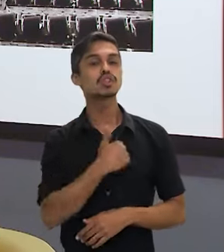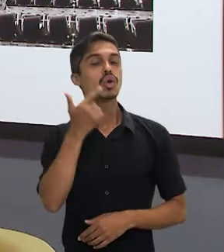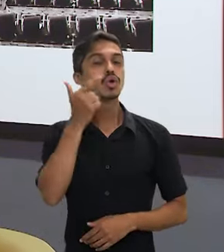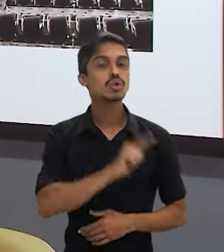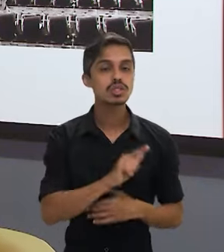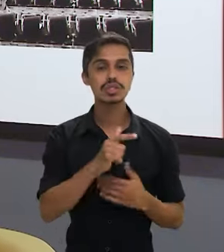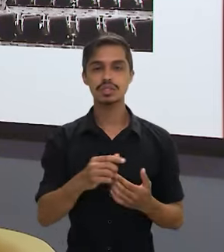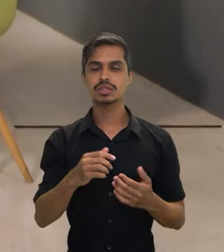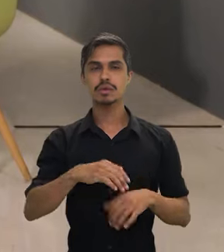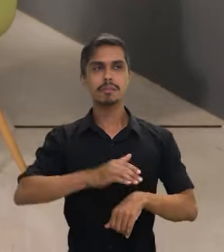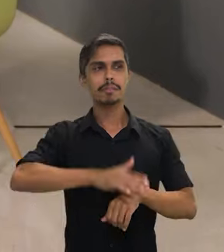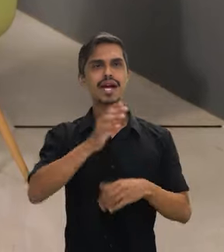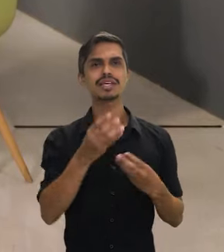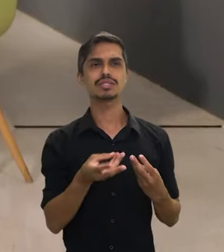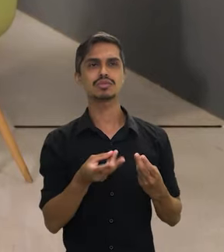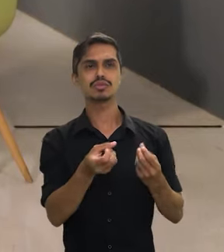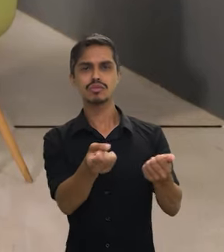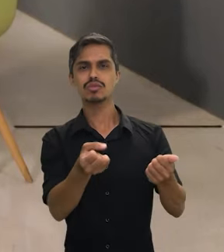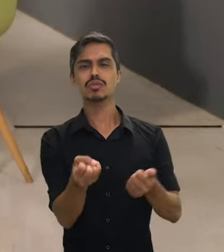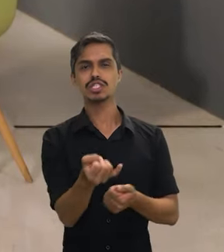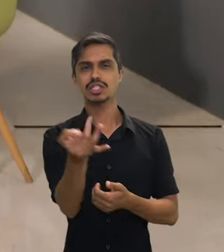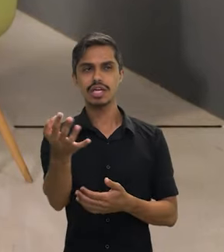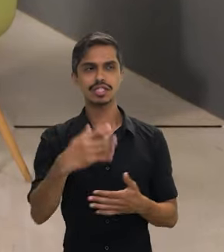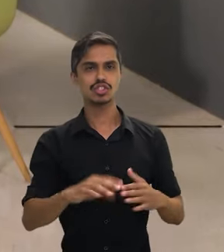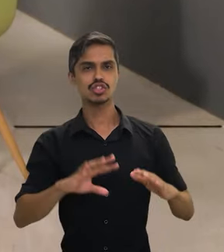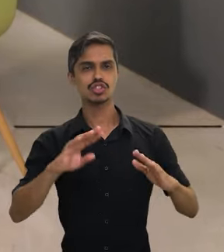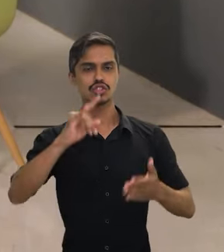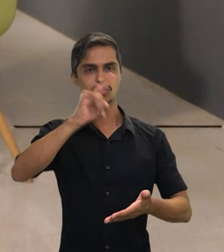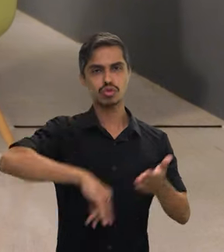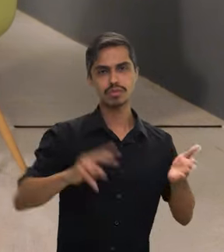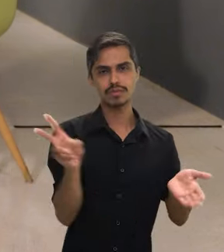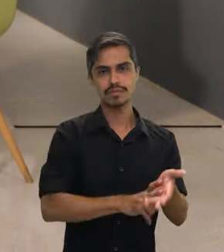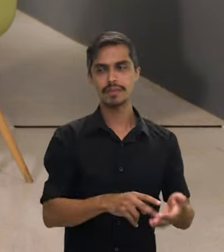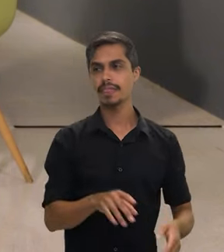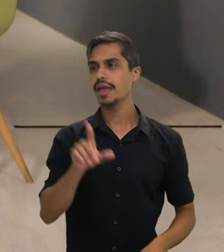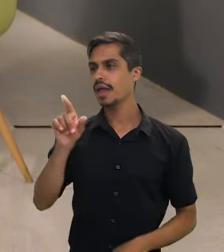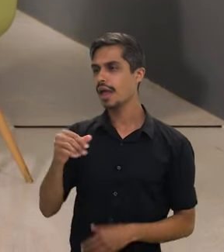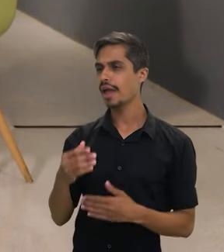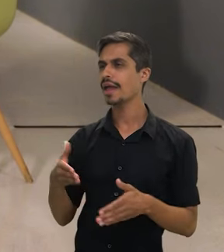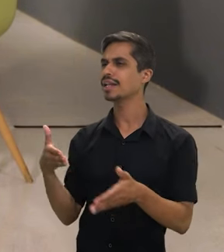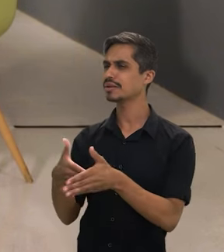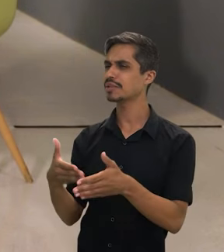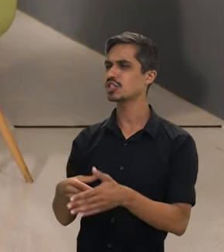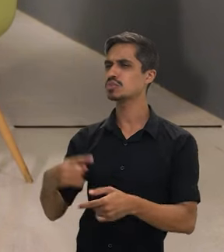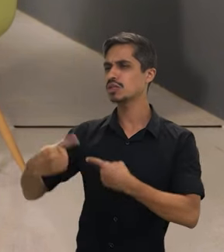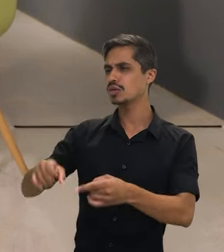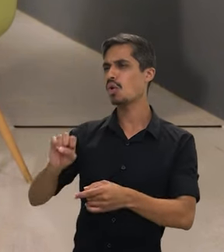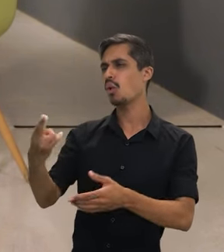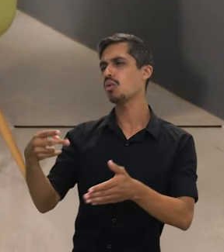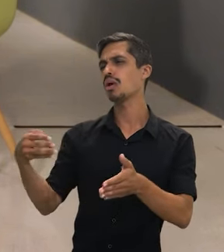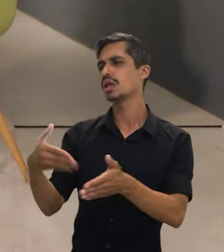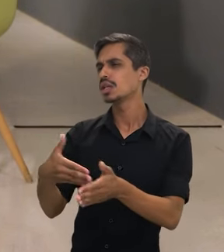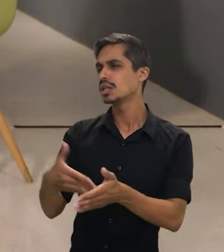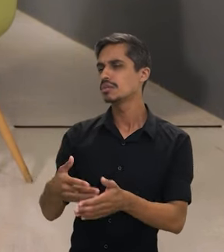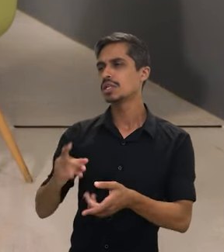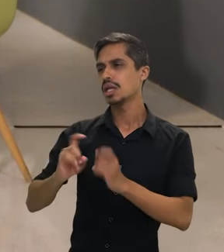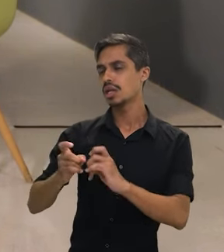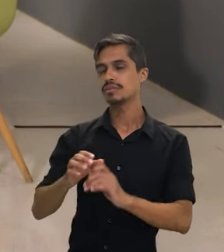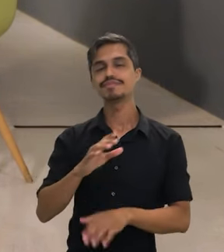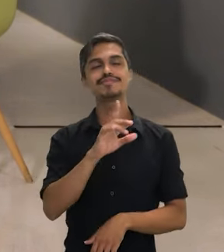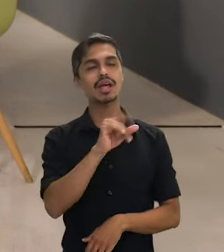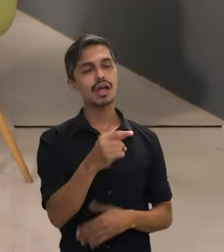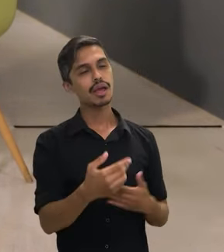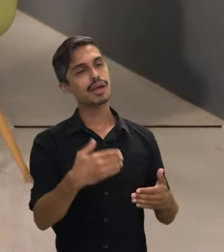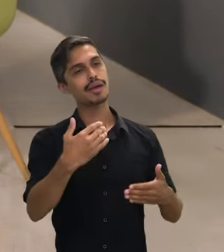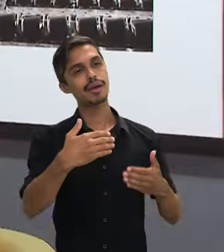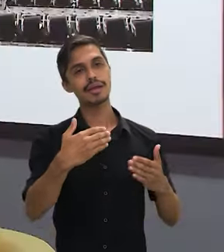garantir o maior número de titulações até o final da nossa gestão. São entraves políticos ou são entraves administrativos? Não, administrativos. A gente